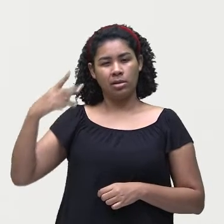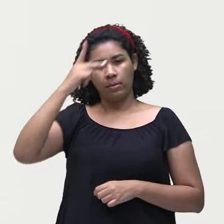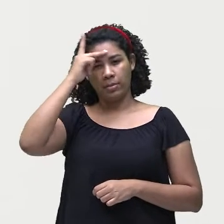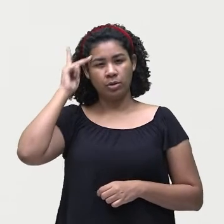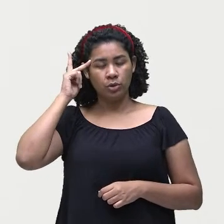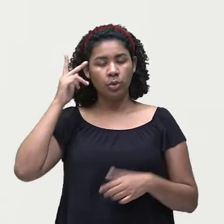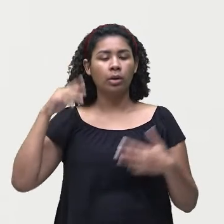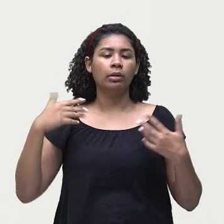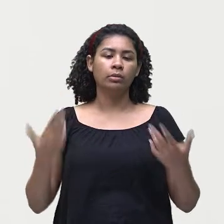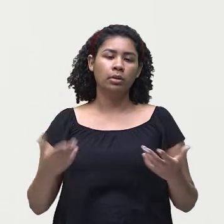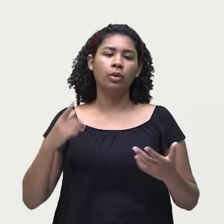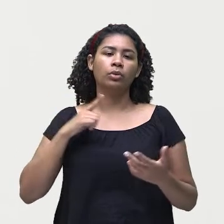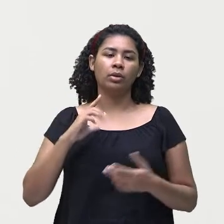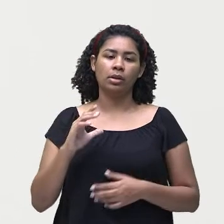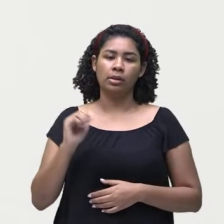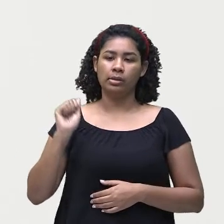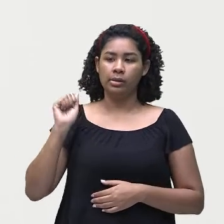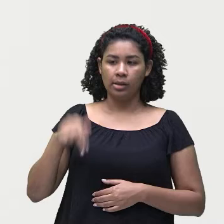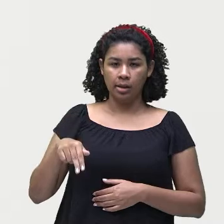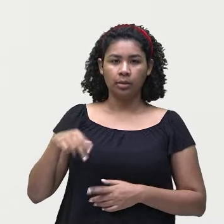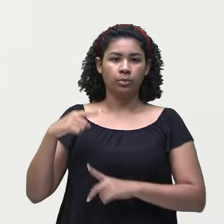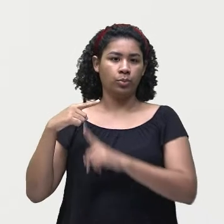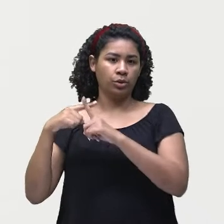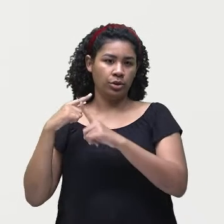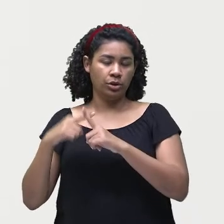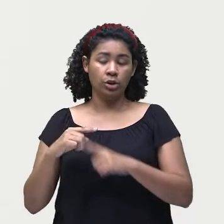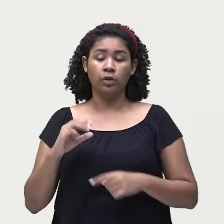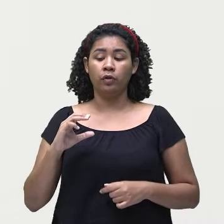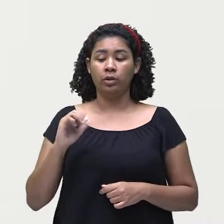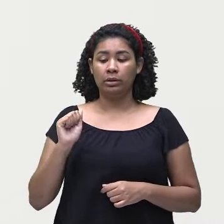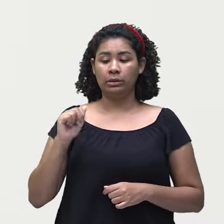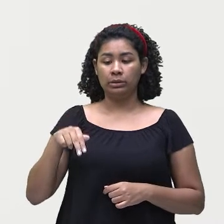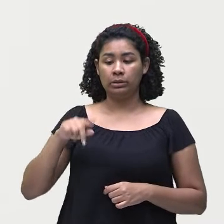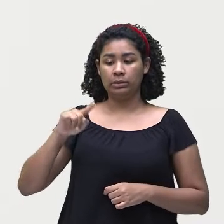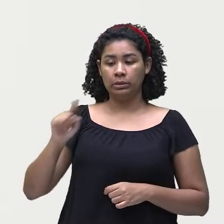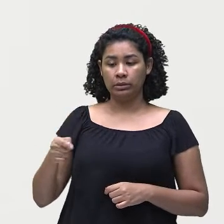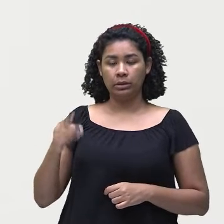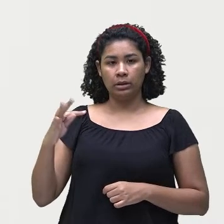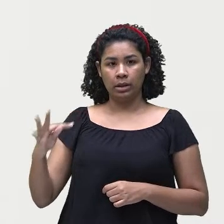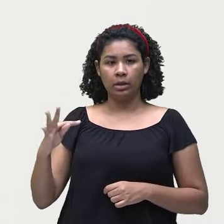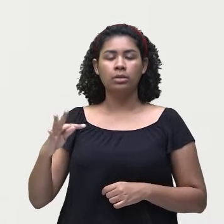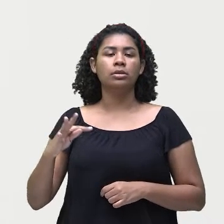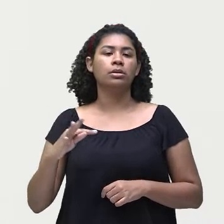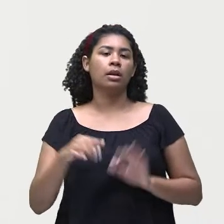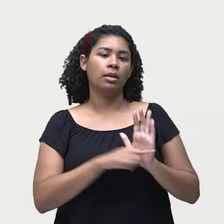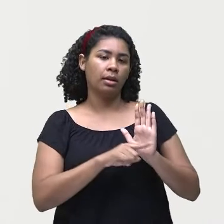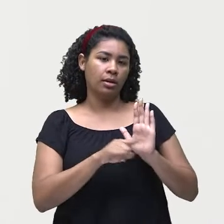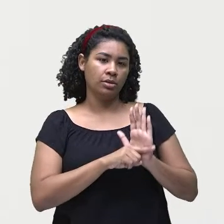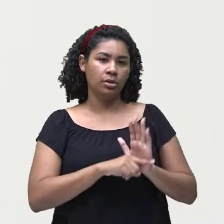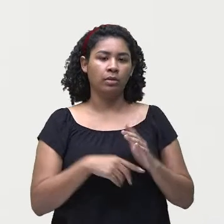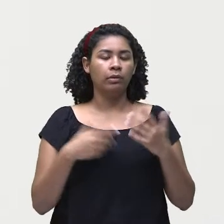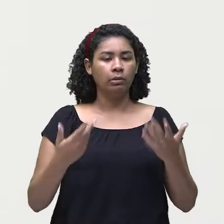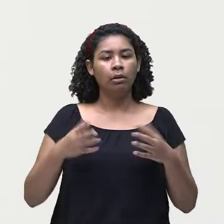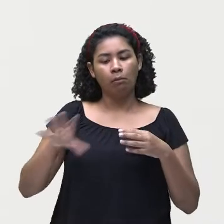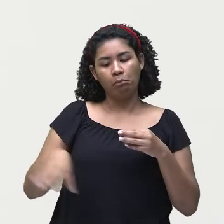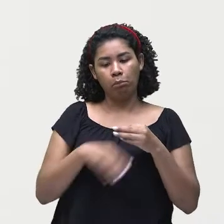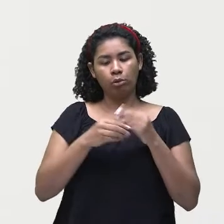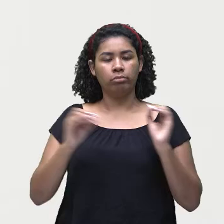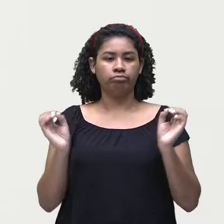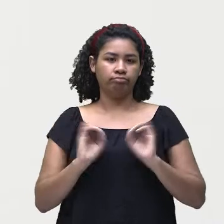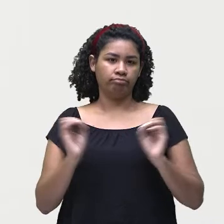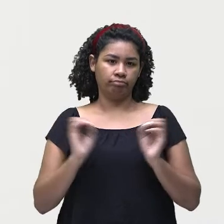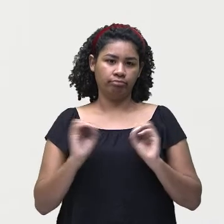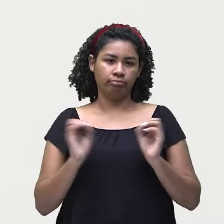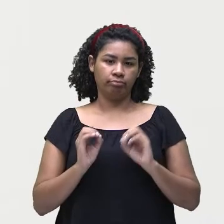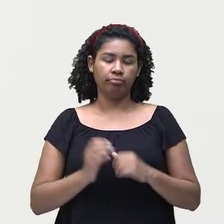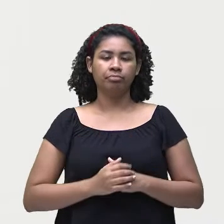can, e se for na negativa, can't. Não tem acréscimo de nada. Mesmo na terceira pessoa, teacher, mesmo na